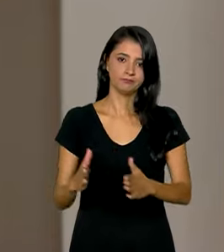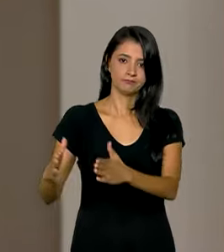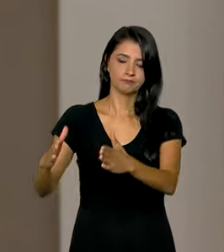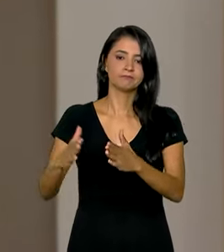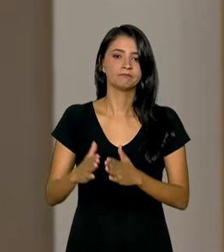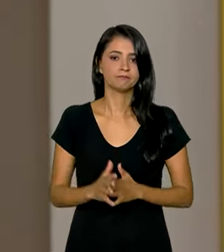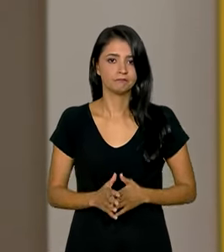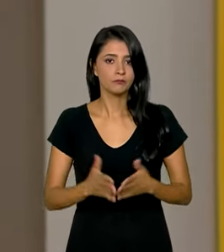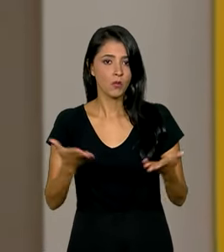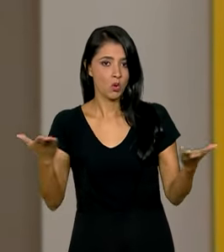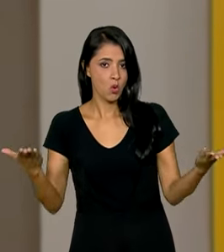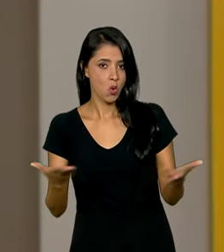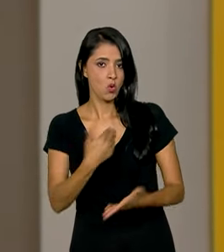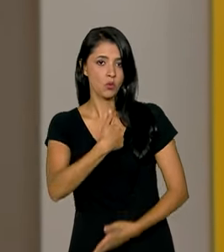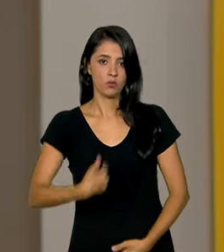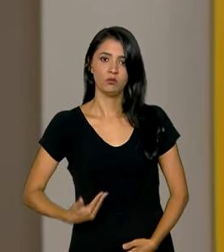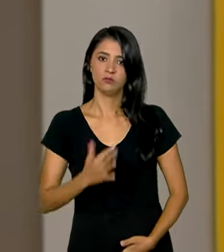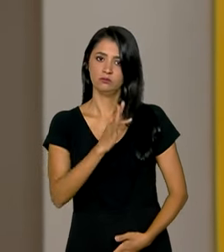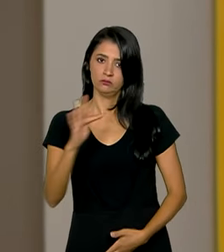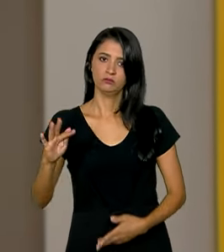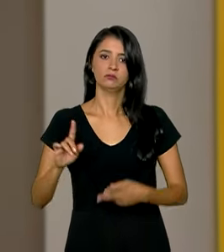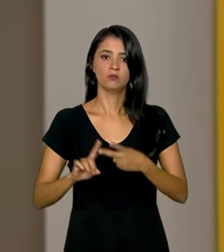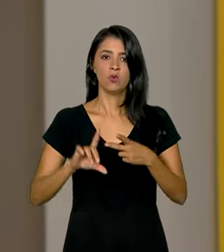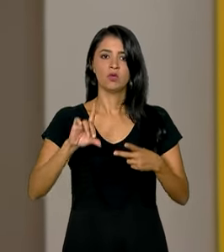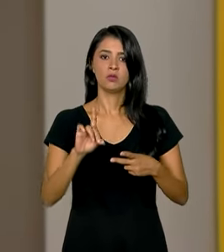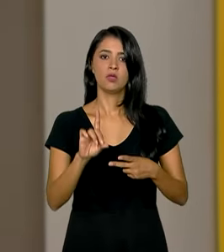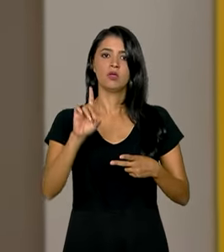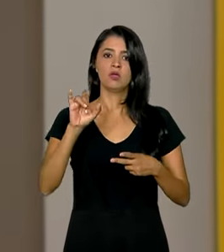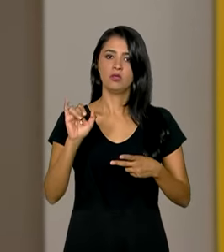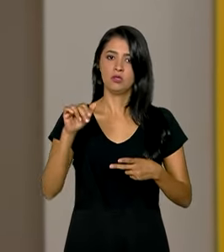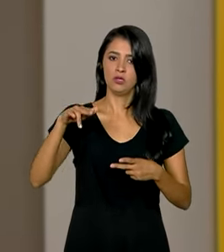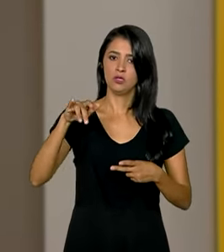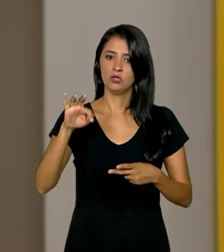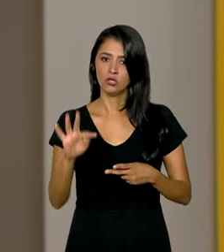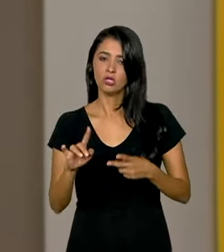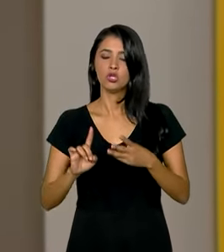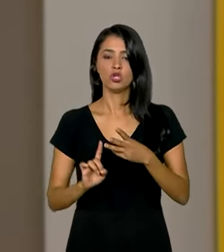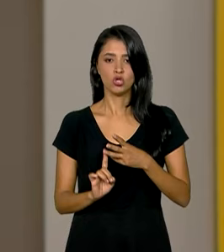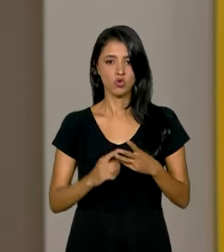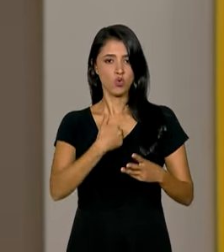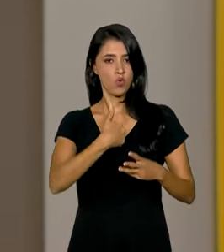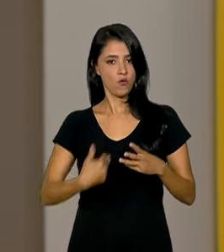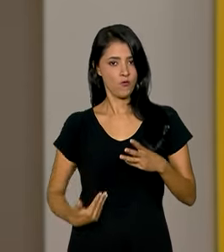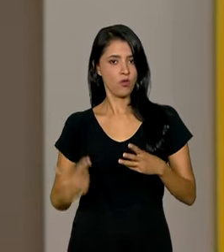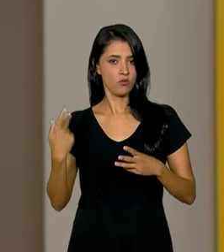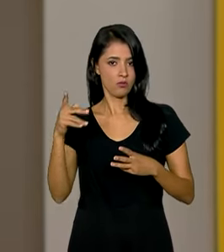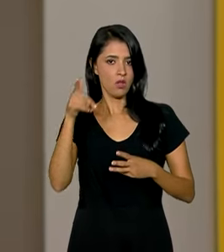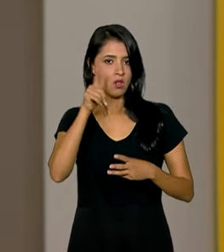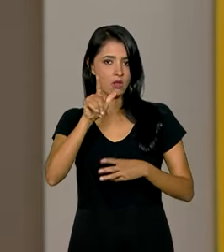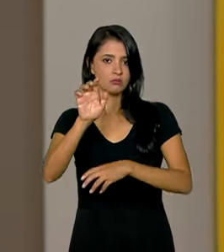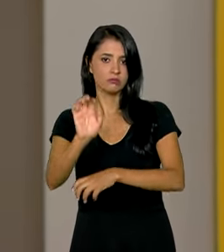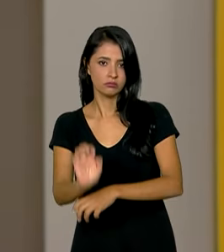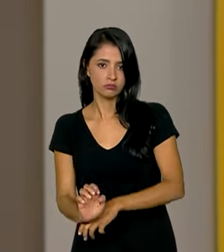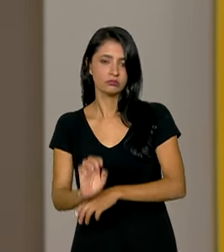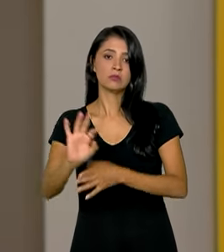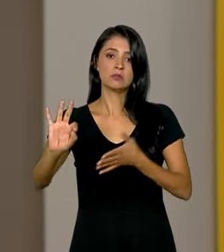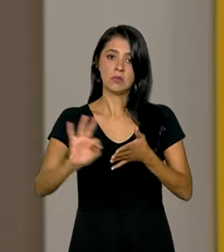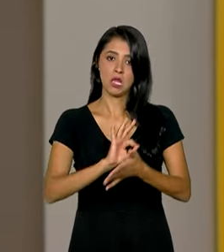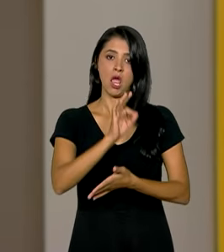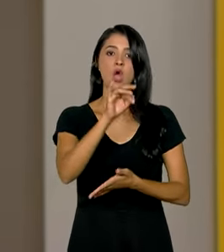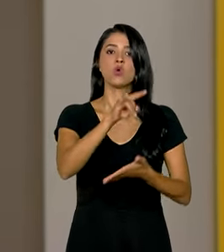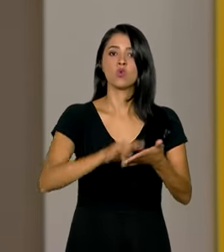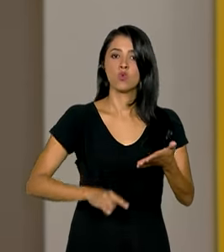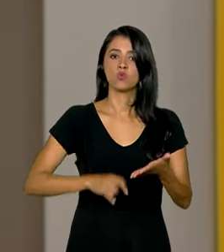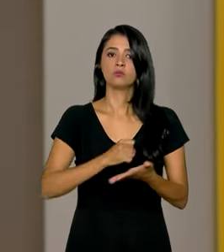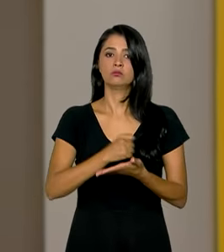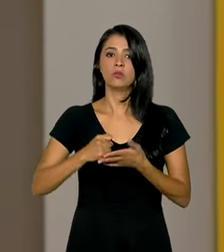Hoje, o governo federal, o DENIT e o governo de Alagoas assinaram um convênio de quase 100 milhões de reais